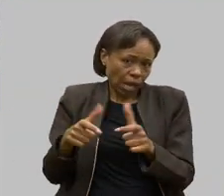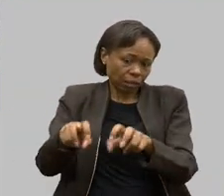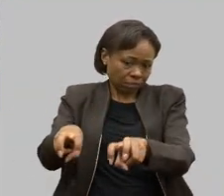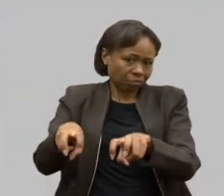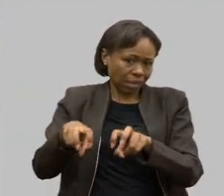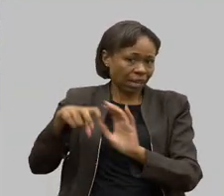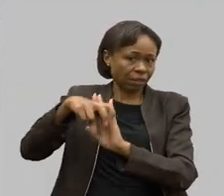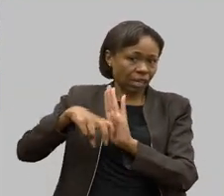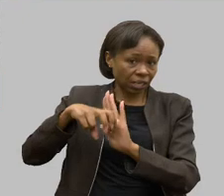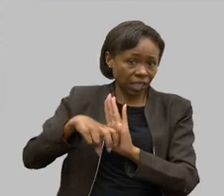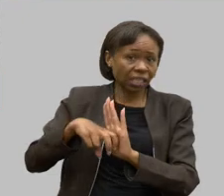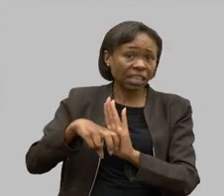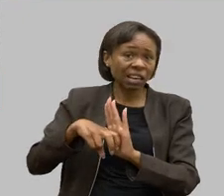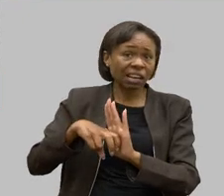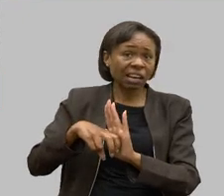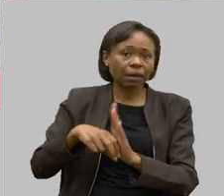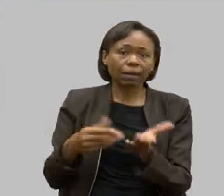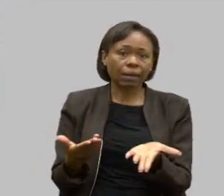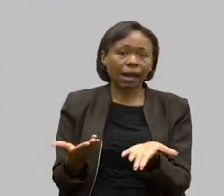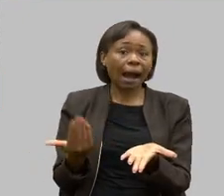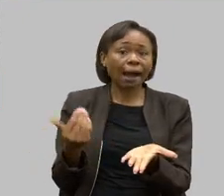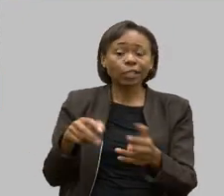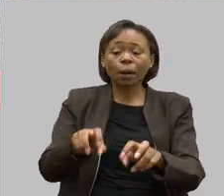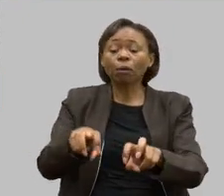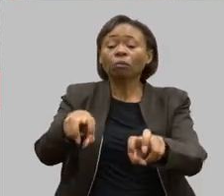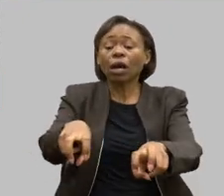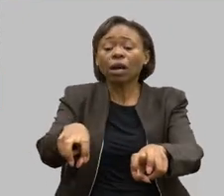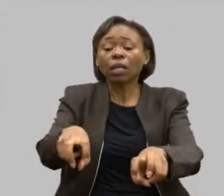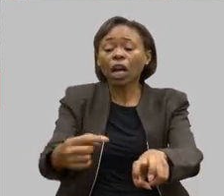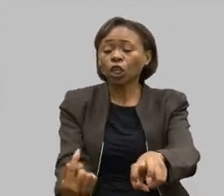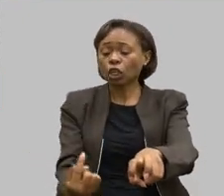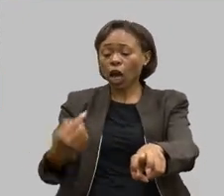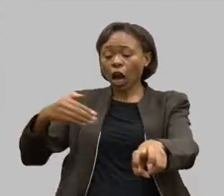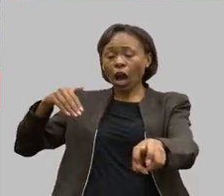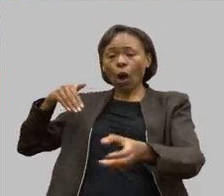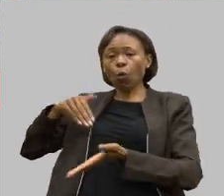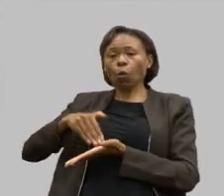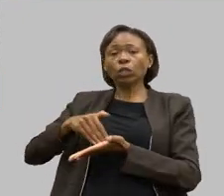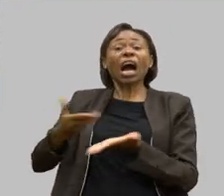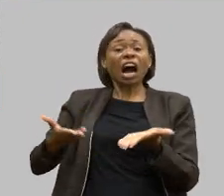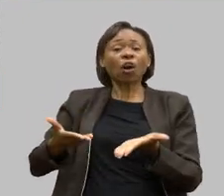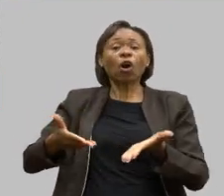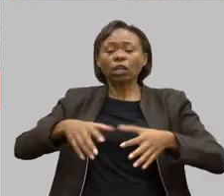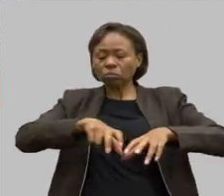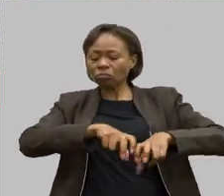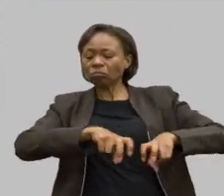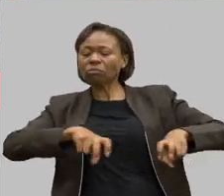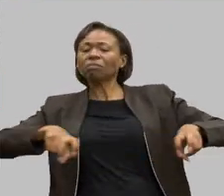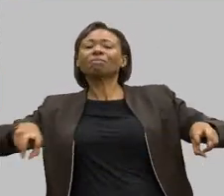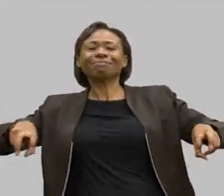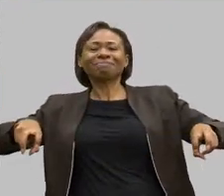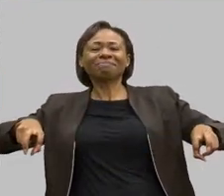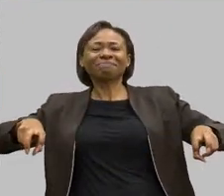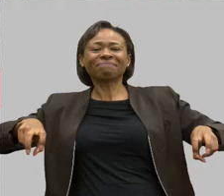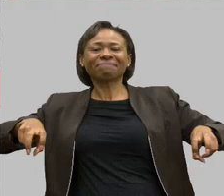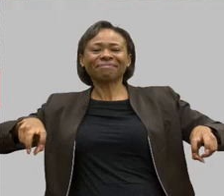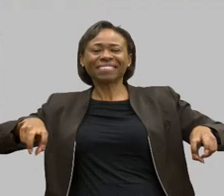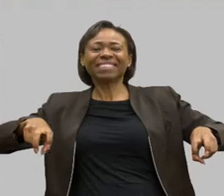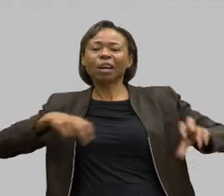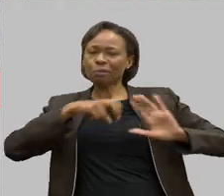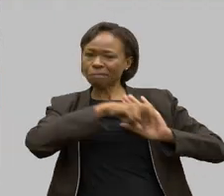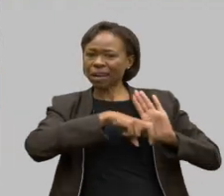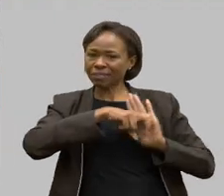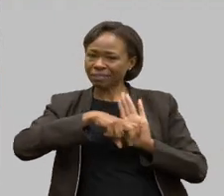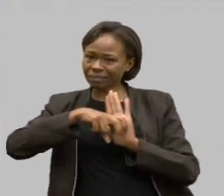e era ou na primeira fileira ou na última. Agora, gente conseguiu, no meio da plateia, a remoção de uma fileira inteira. Então, para nós é muito importante